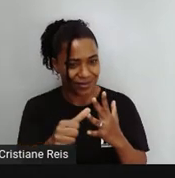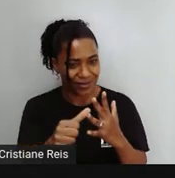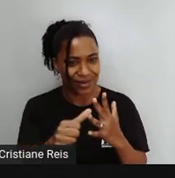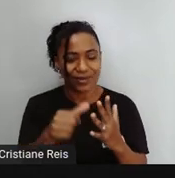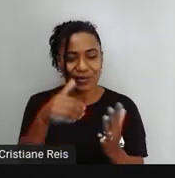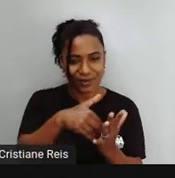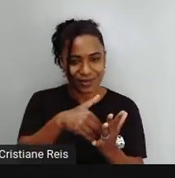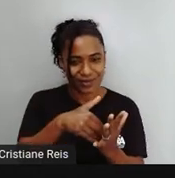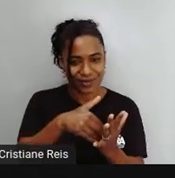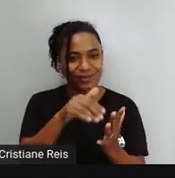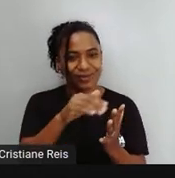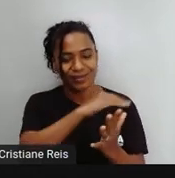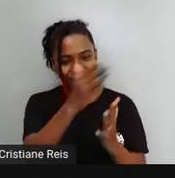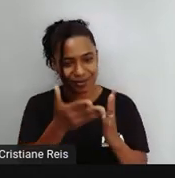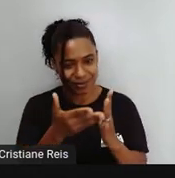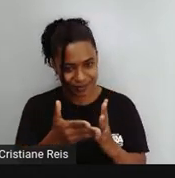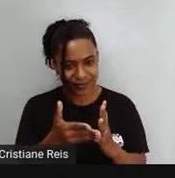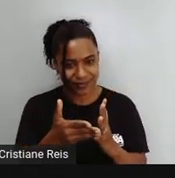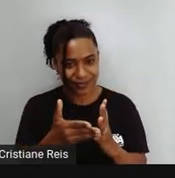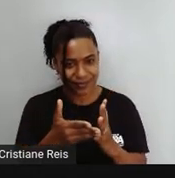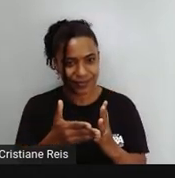Next one